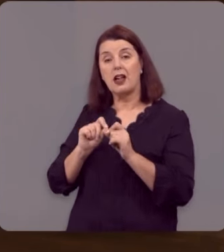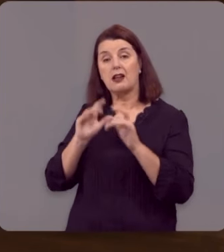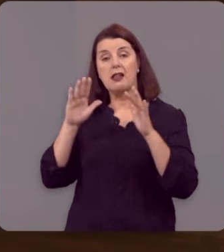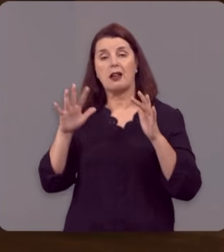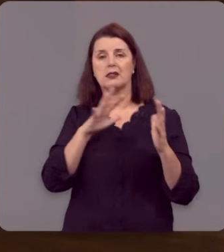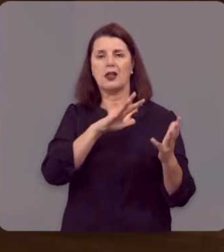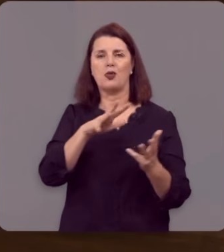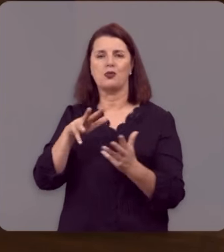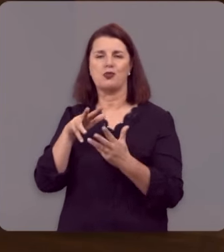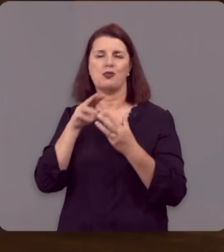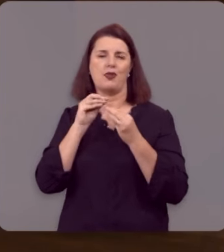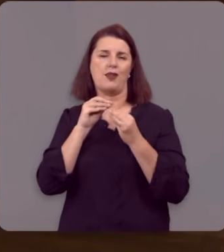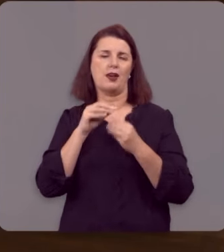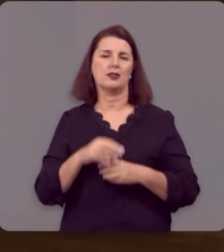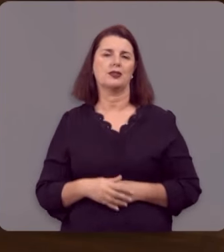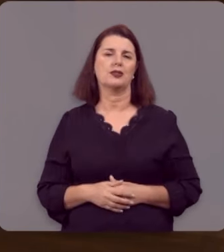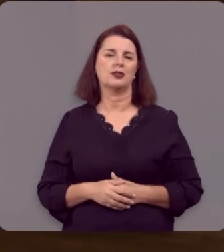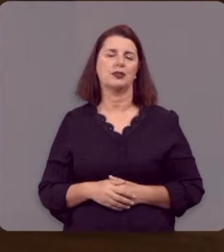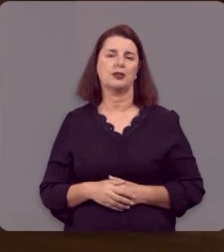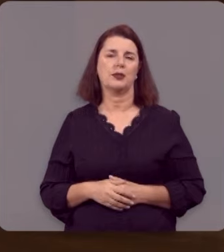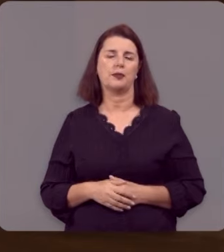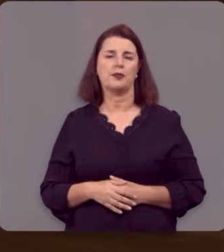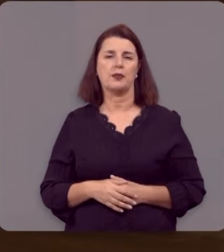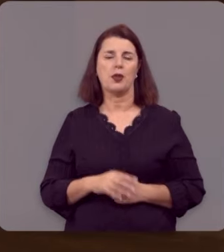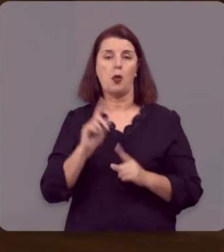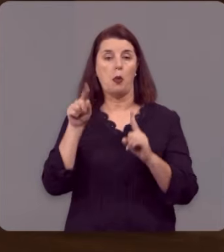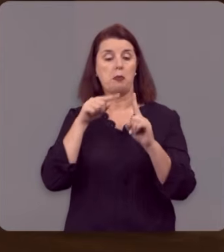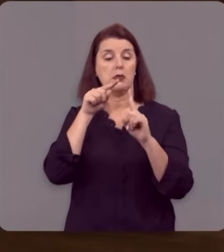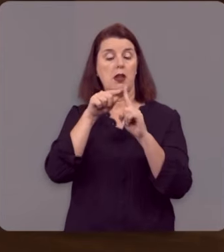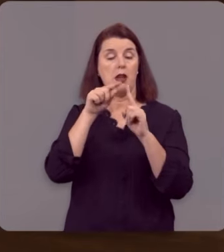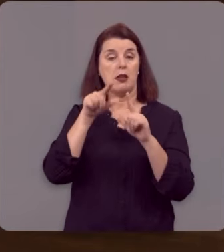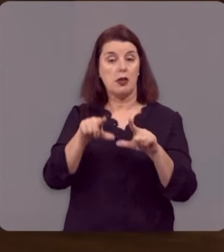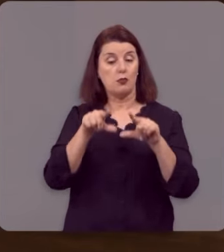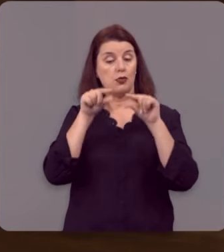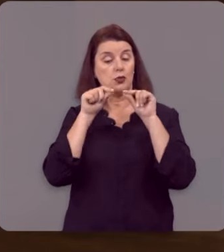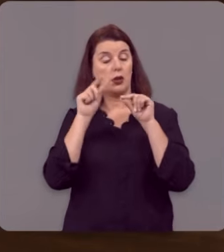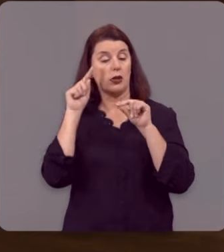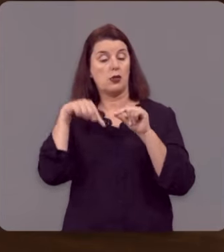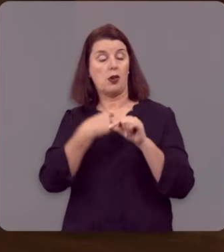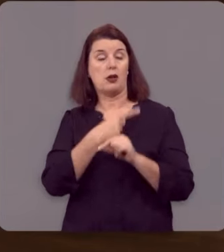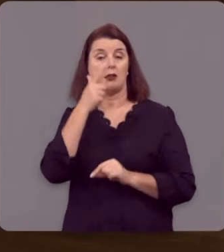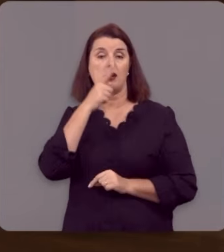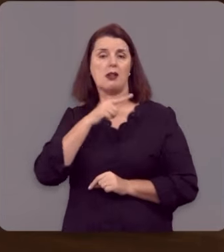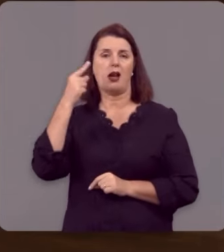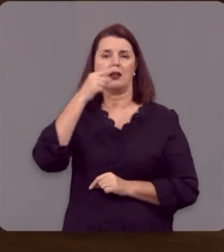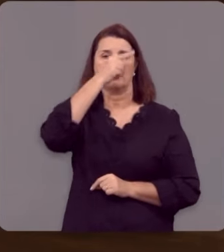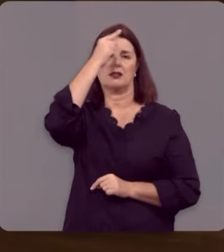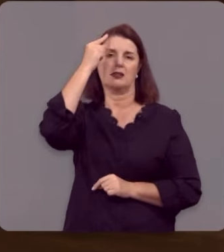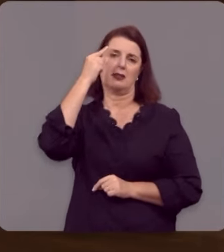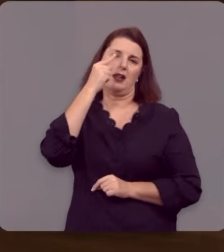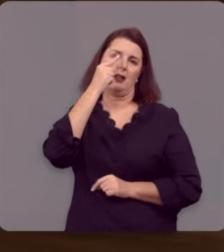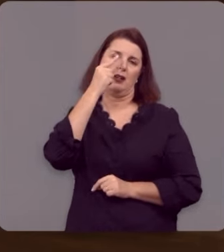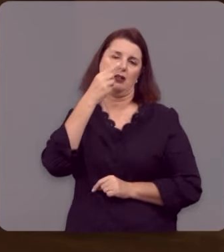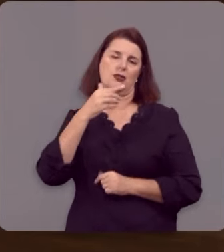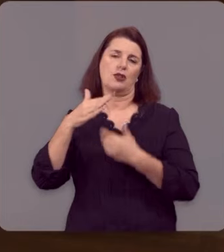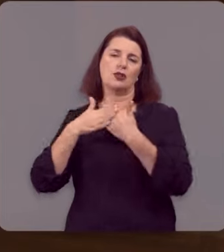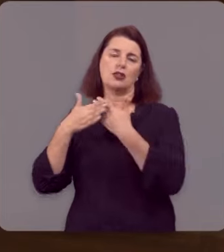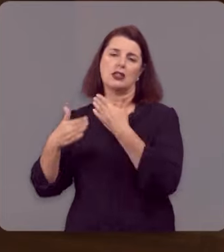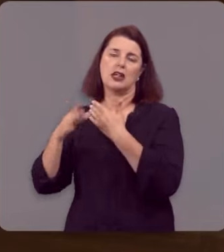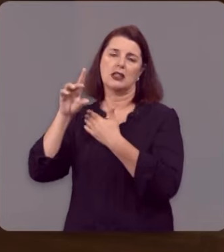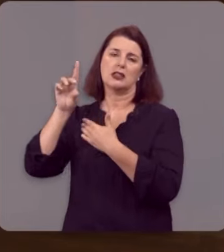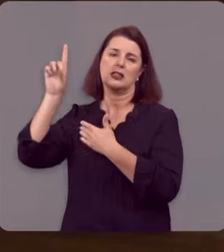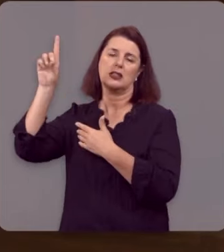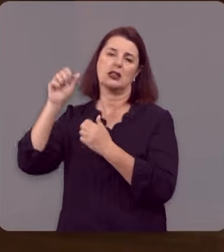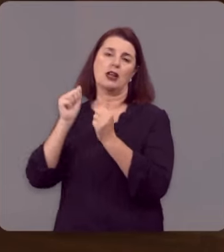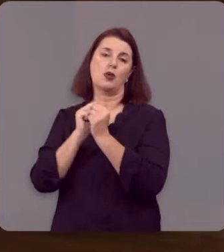criação do universo, o propósito da eleição é para sermos santos e repreensíveis perante